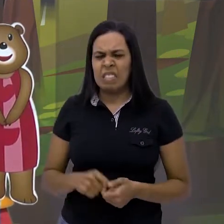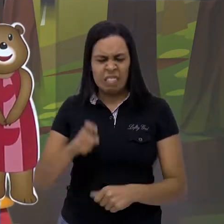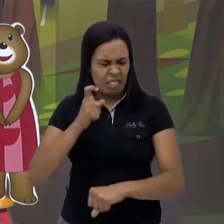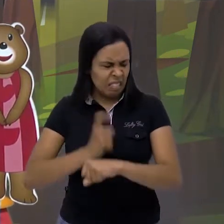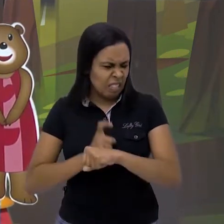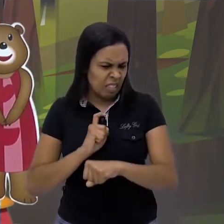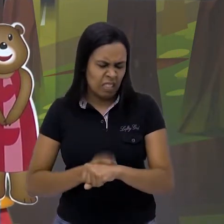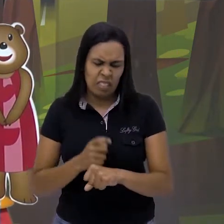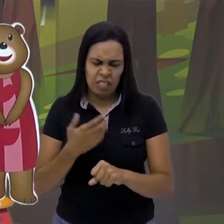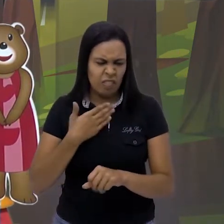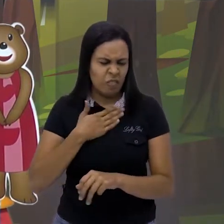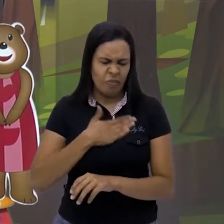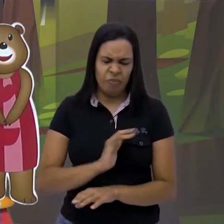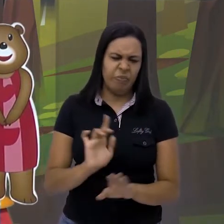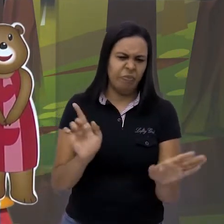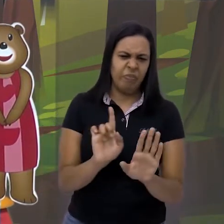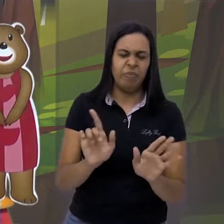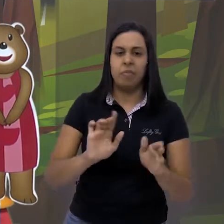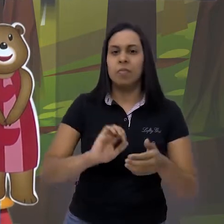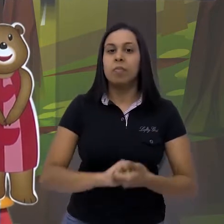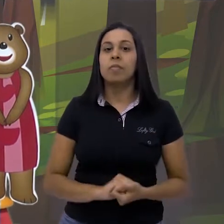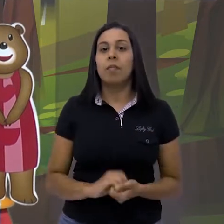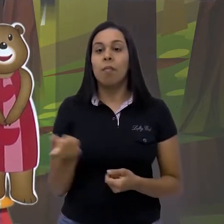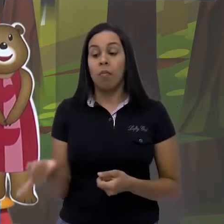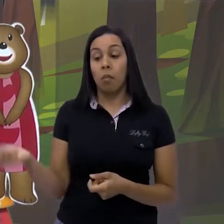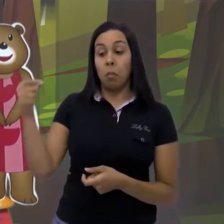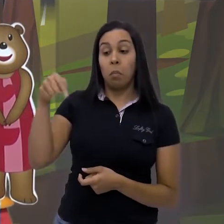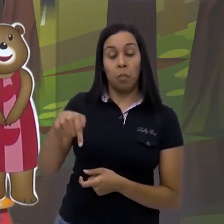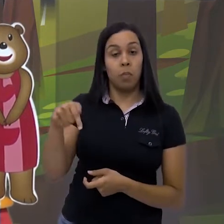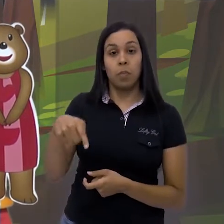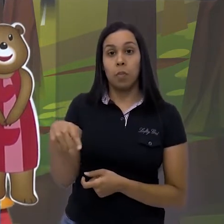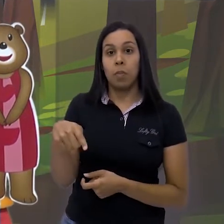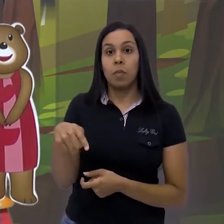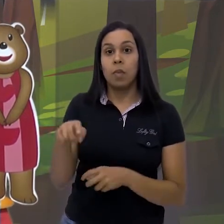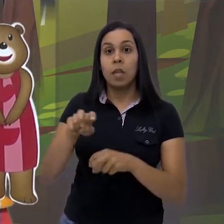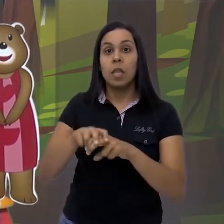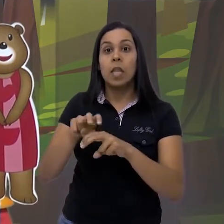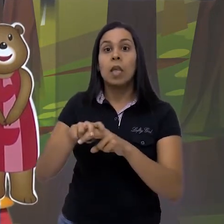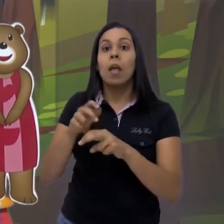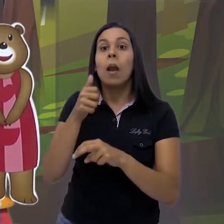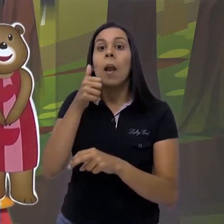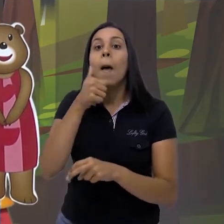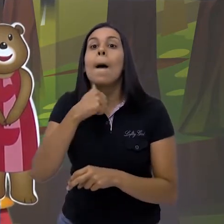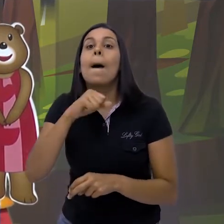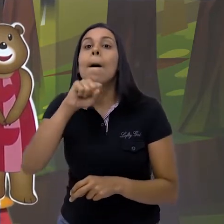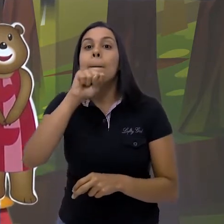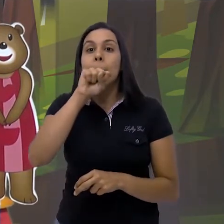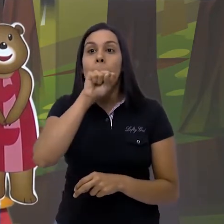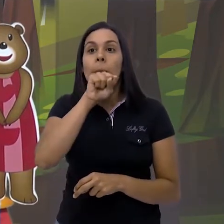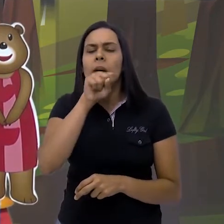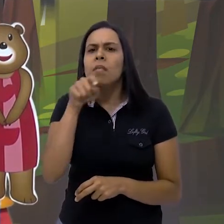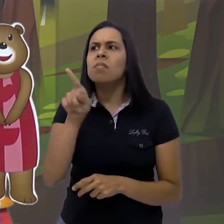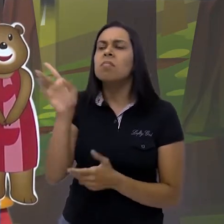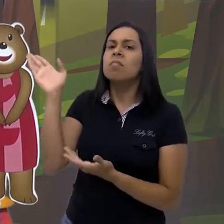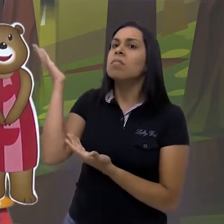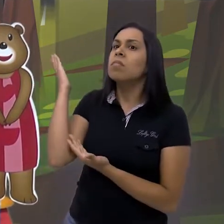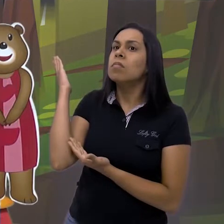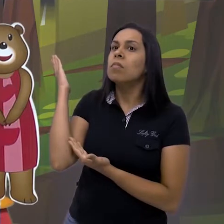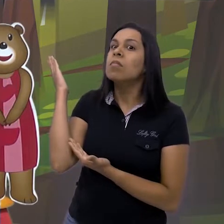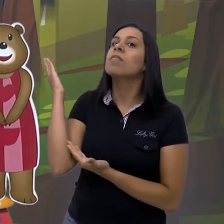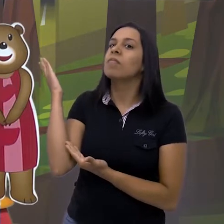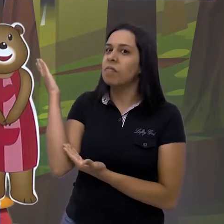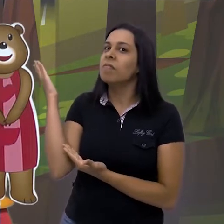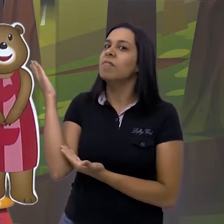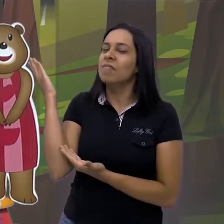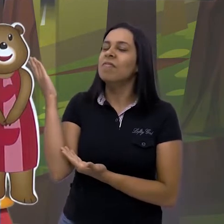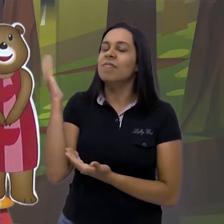dura. Não, gostei não. Vou sentar nessa outra cadeira. Na cadeira média. De quem é essa cadeira? Da